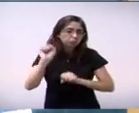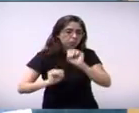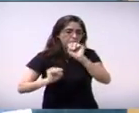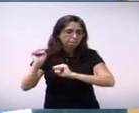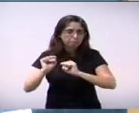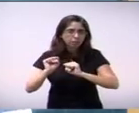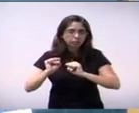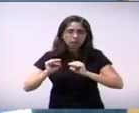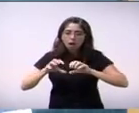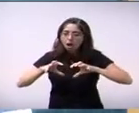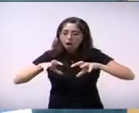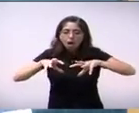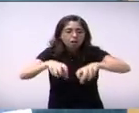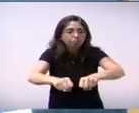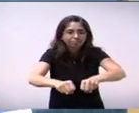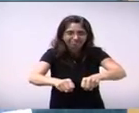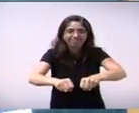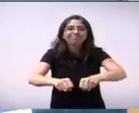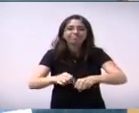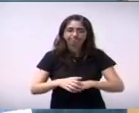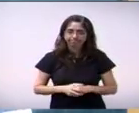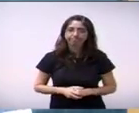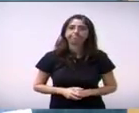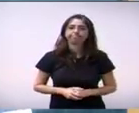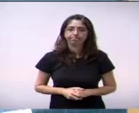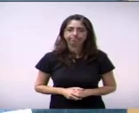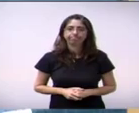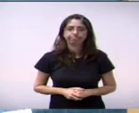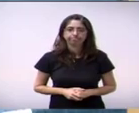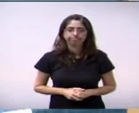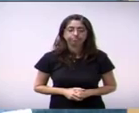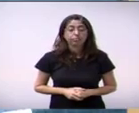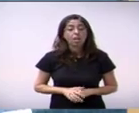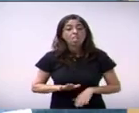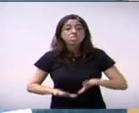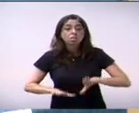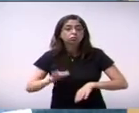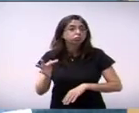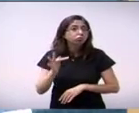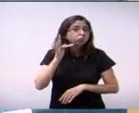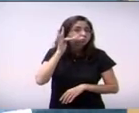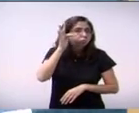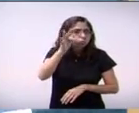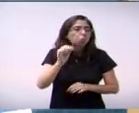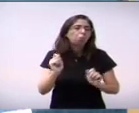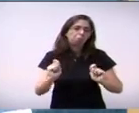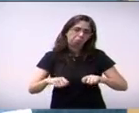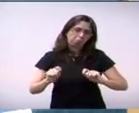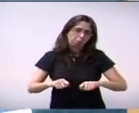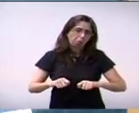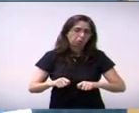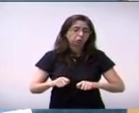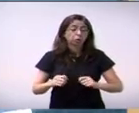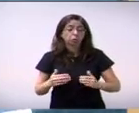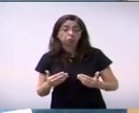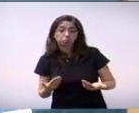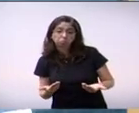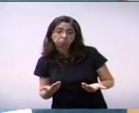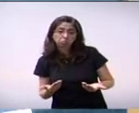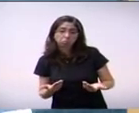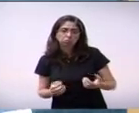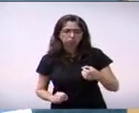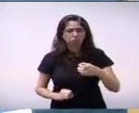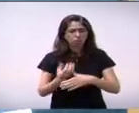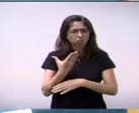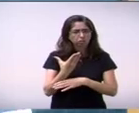E que, inclusive, ela diz aqui na justificativa que poderá. Poderá não é será.